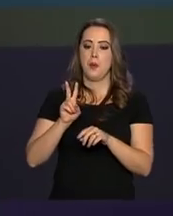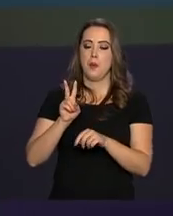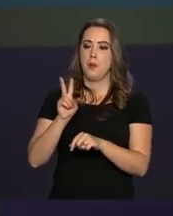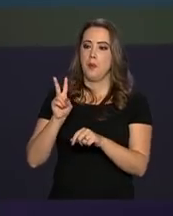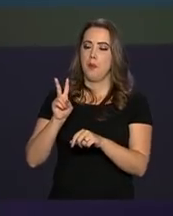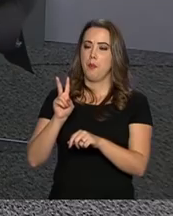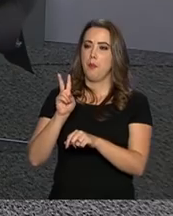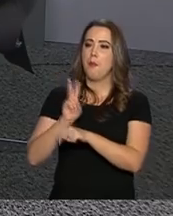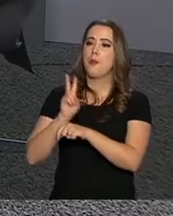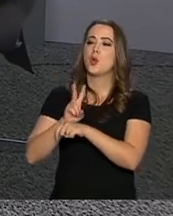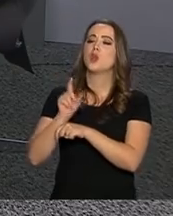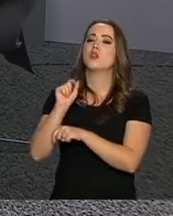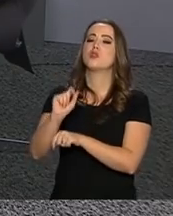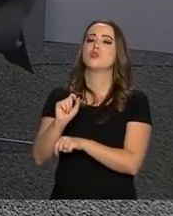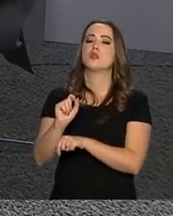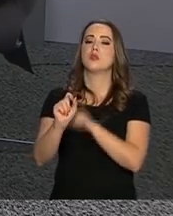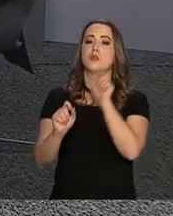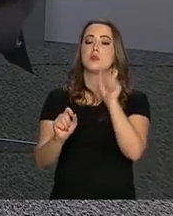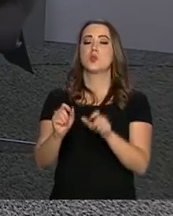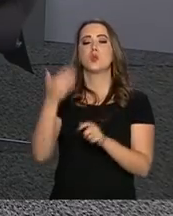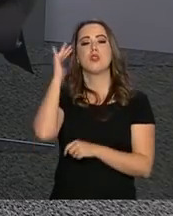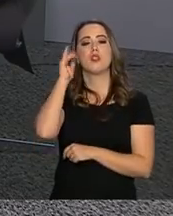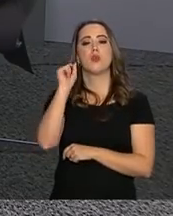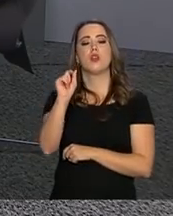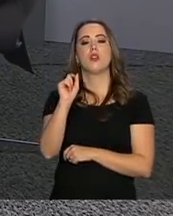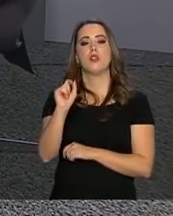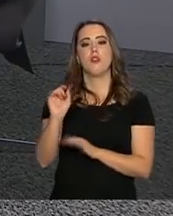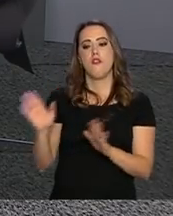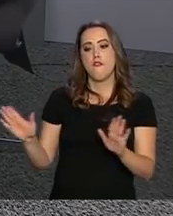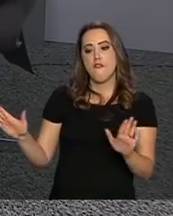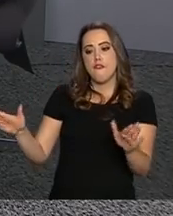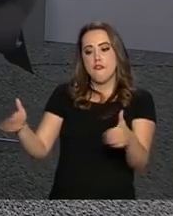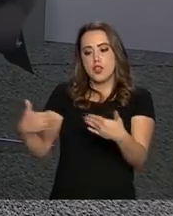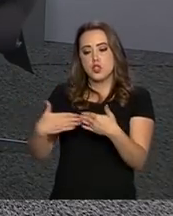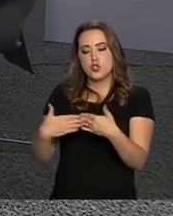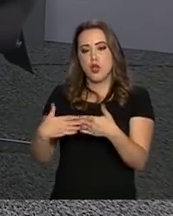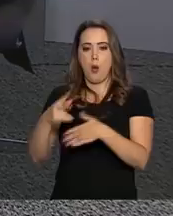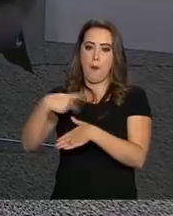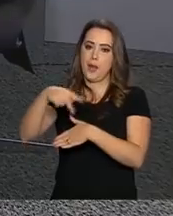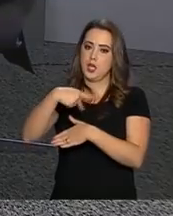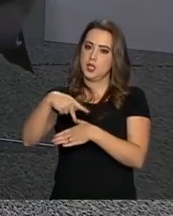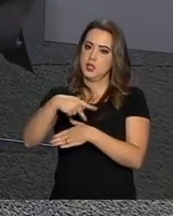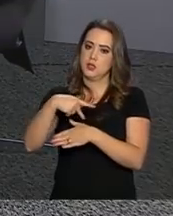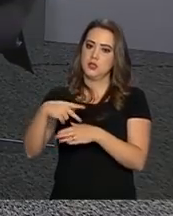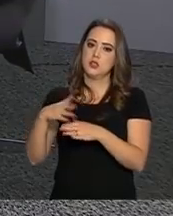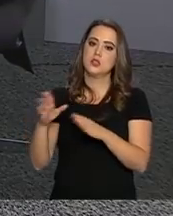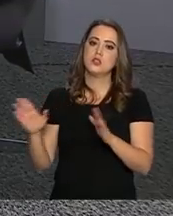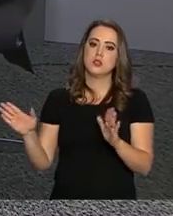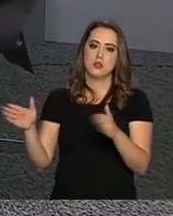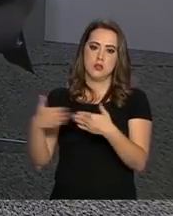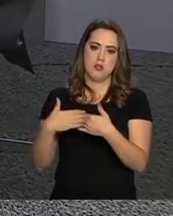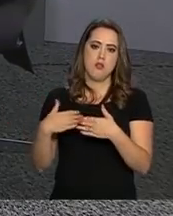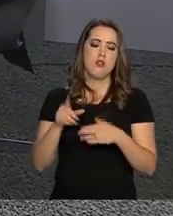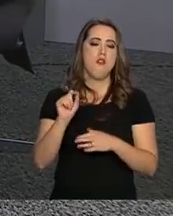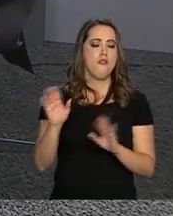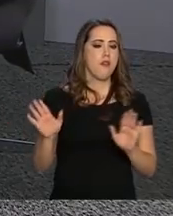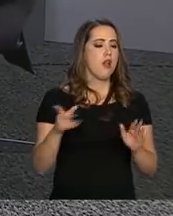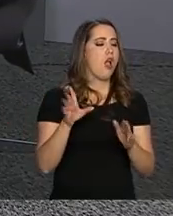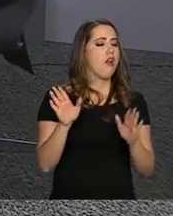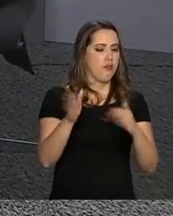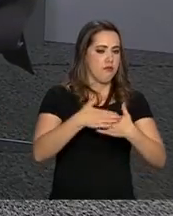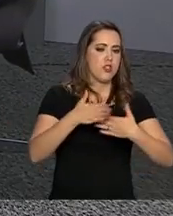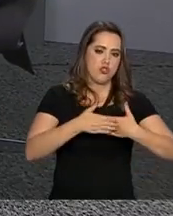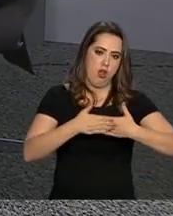só para o nosso telespectador, para quem nos assiste entender, seria esse fechamento dos mercados para proteger as economias locais. Exatamente, é fechar o